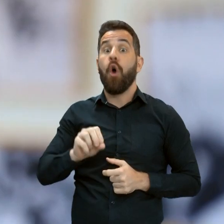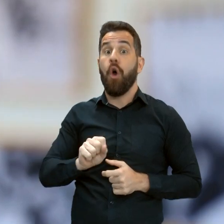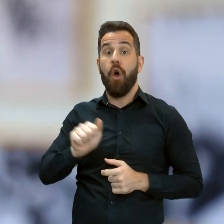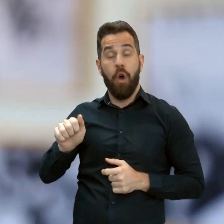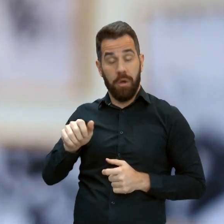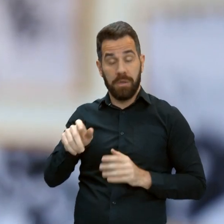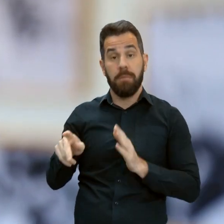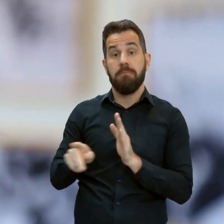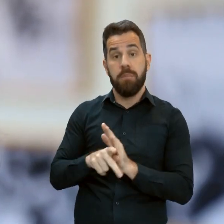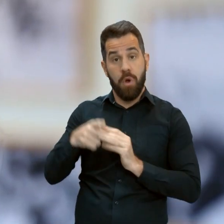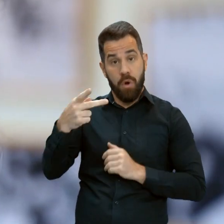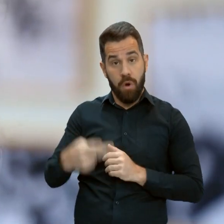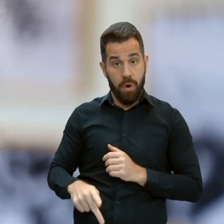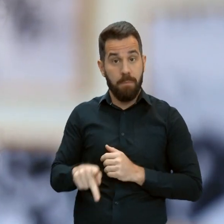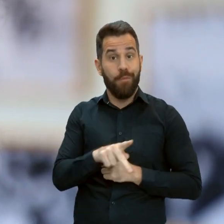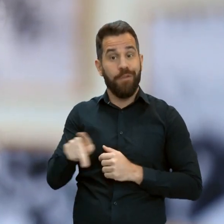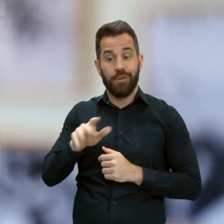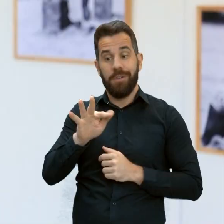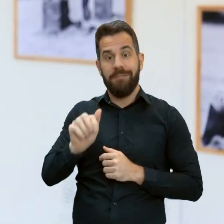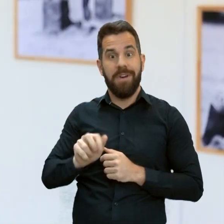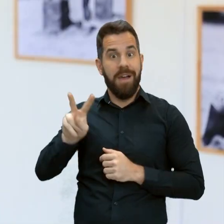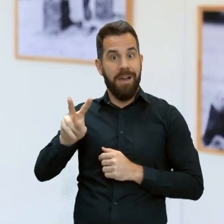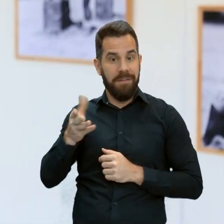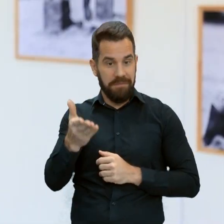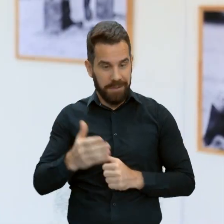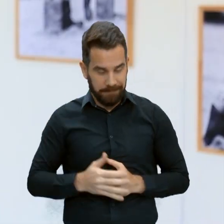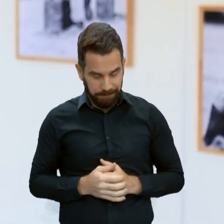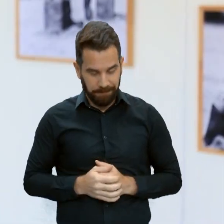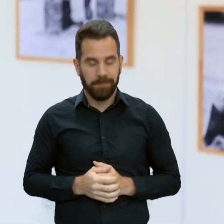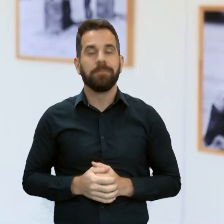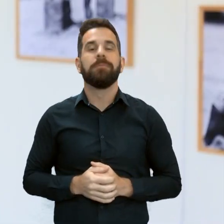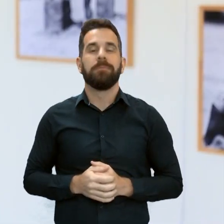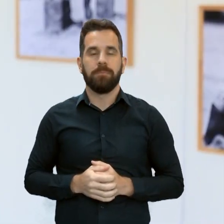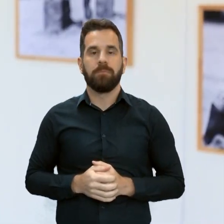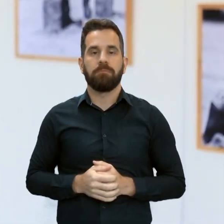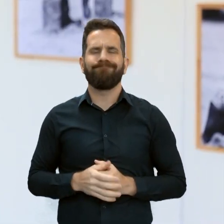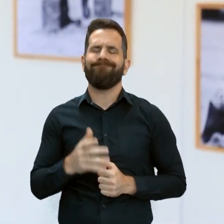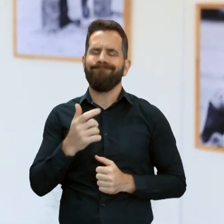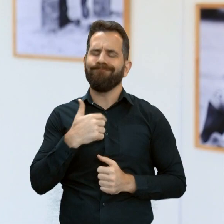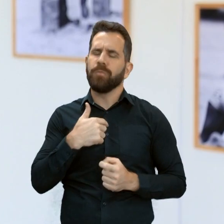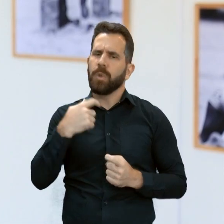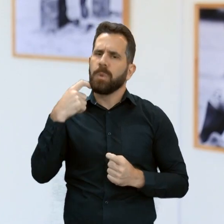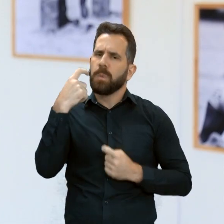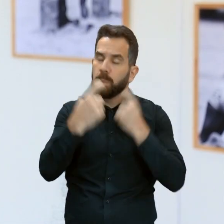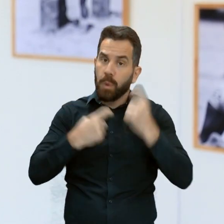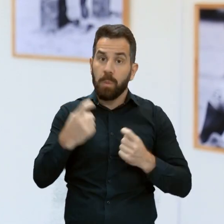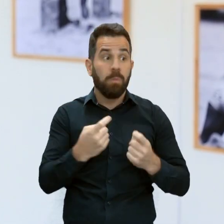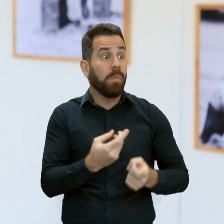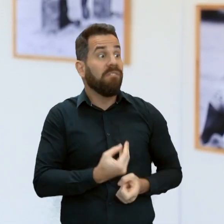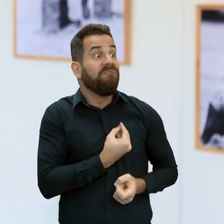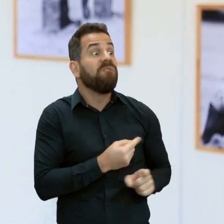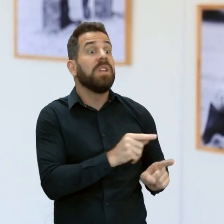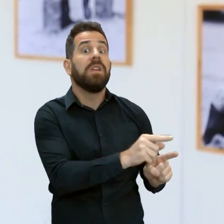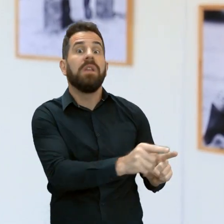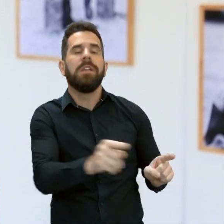Faculdade de Artes Visuais da UFG. Me preocupa muito a situação dos povos indígenas no Brasil.